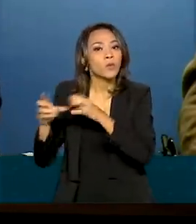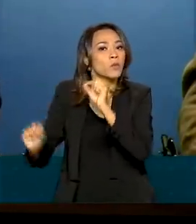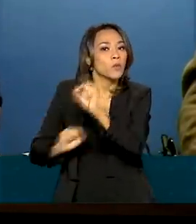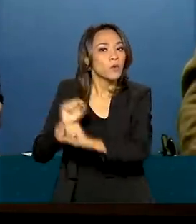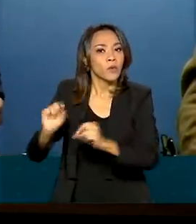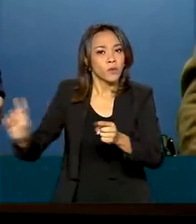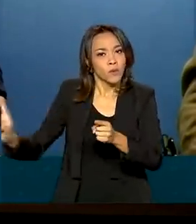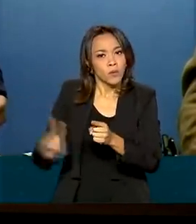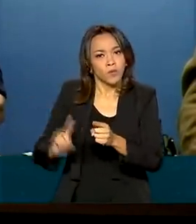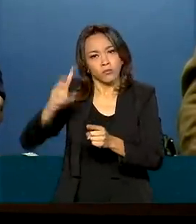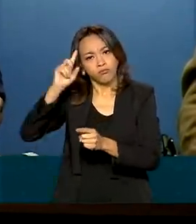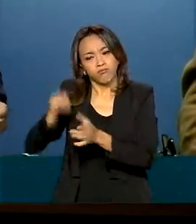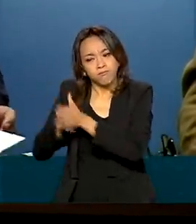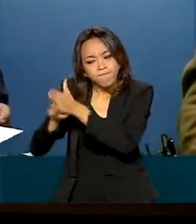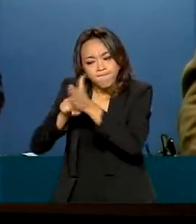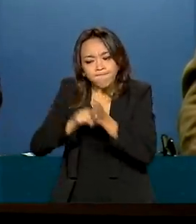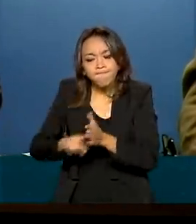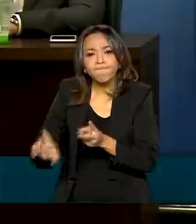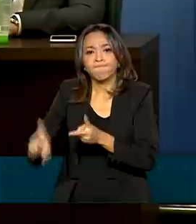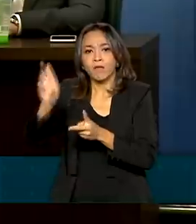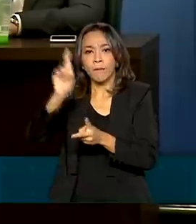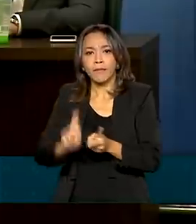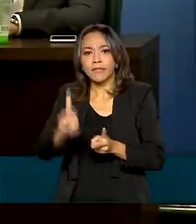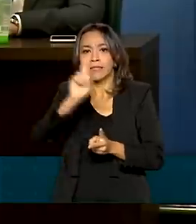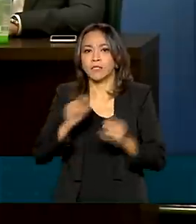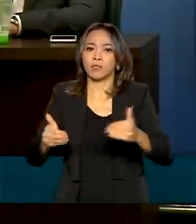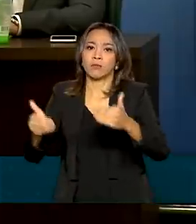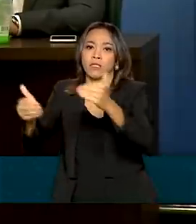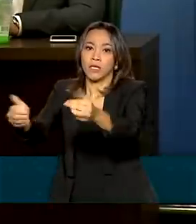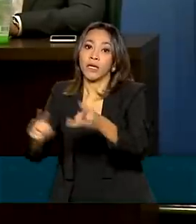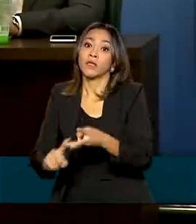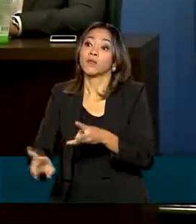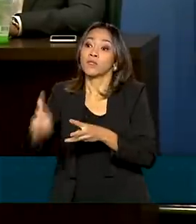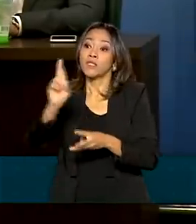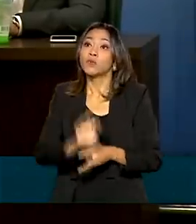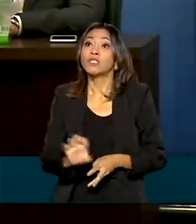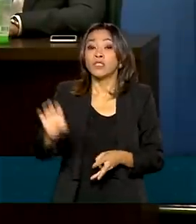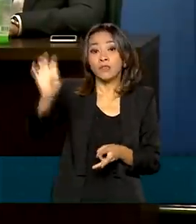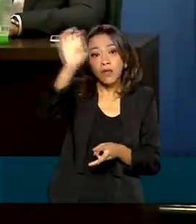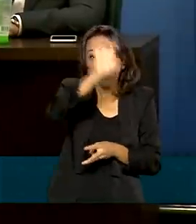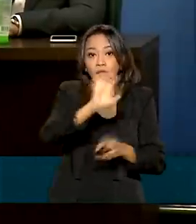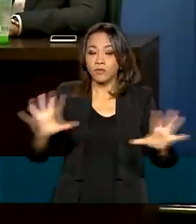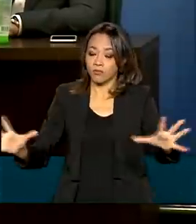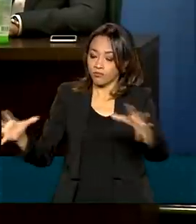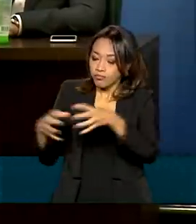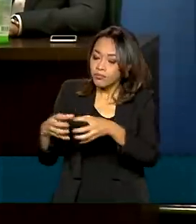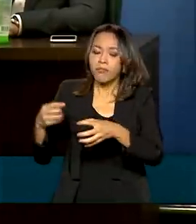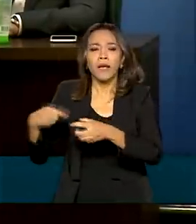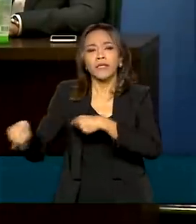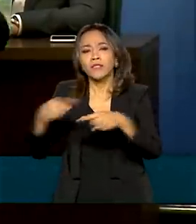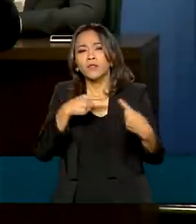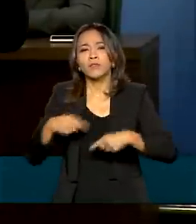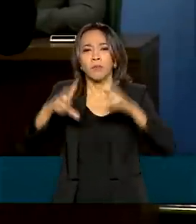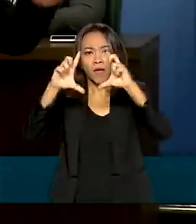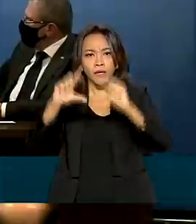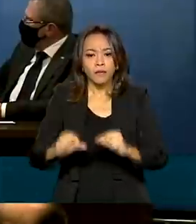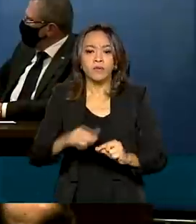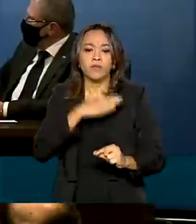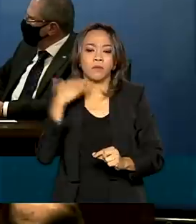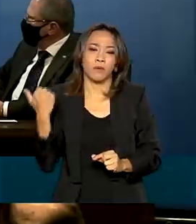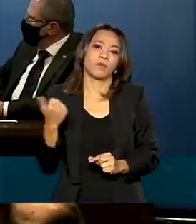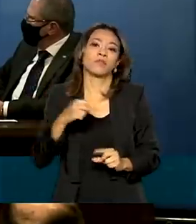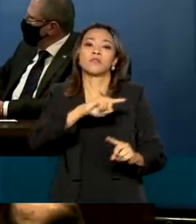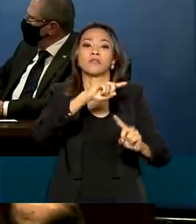colegiado de cientistas, representantes dos ministérios e comitês estaduais para debater medidas de redução à mortalidade materna.